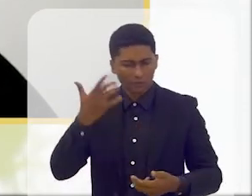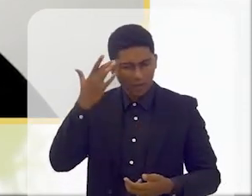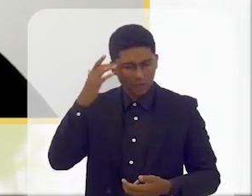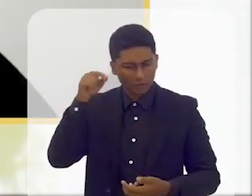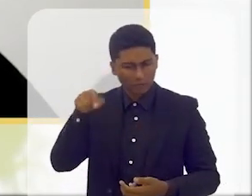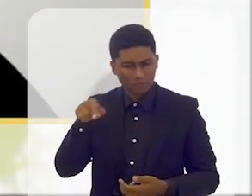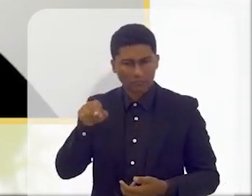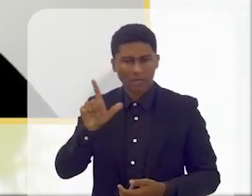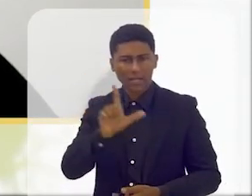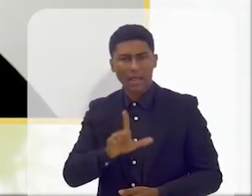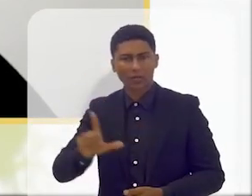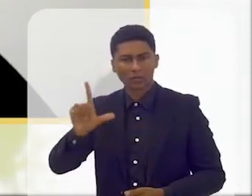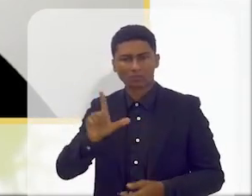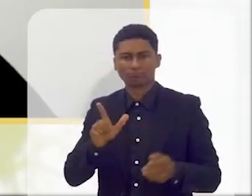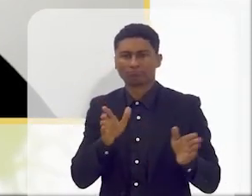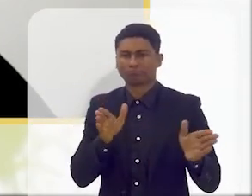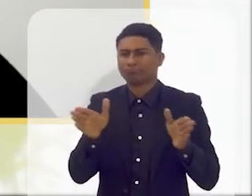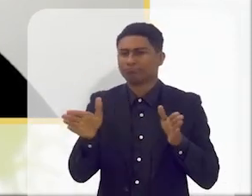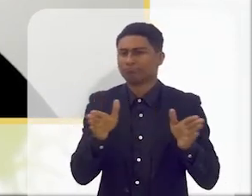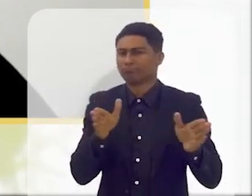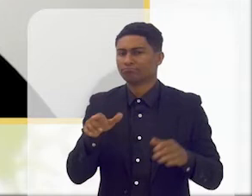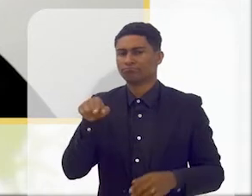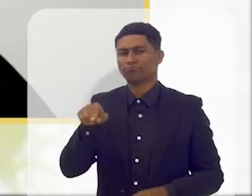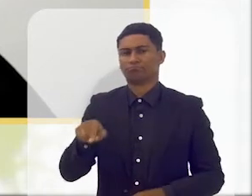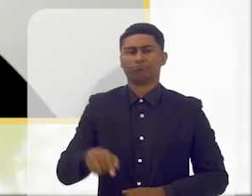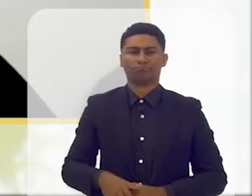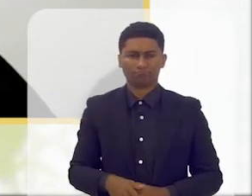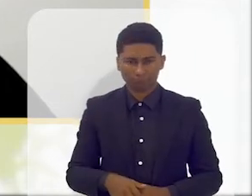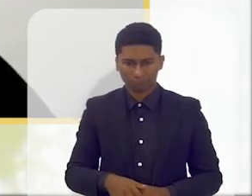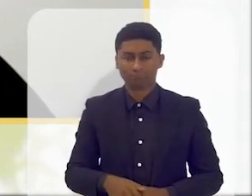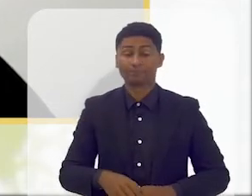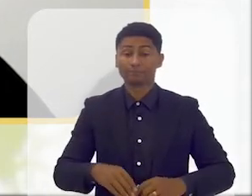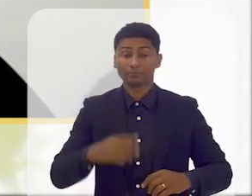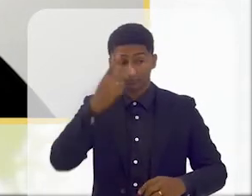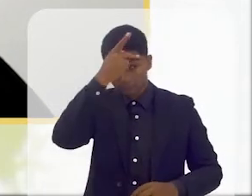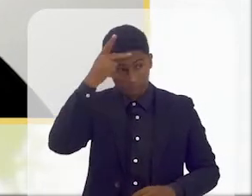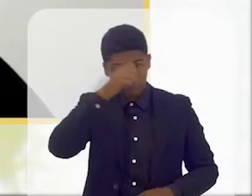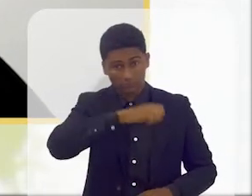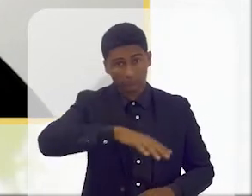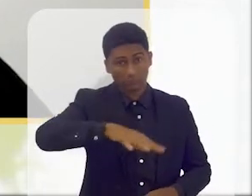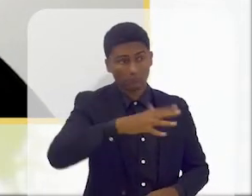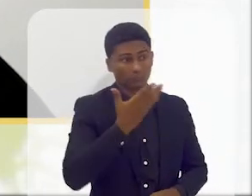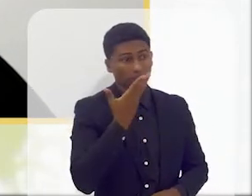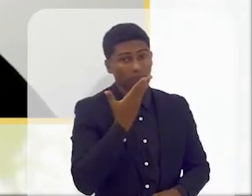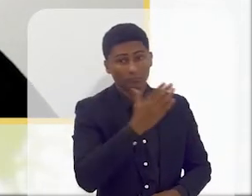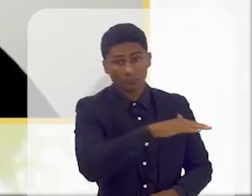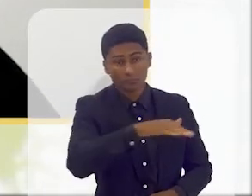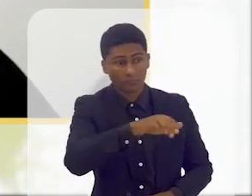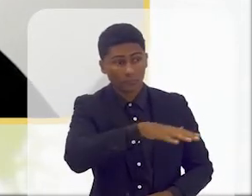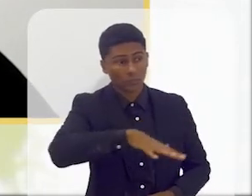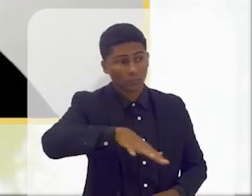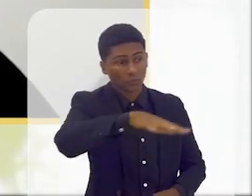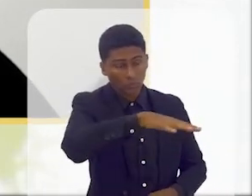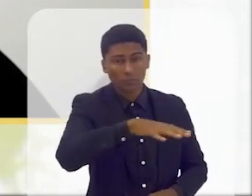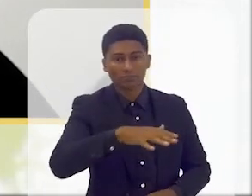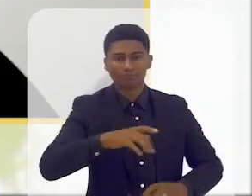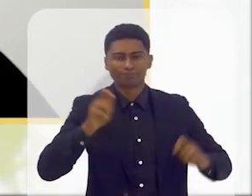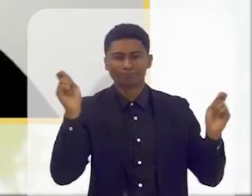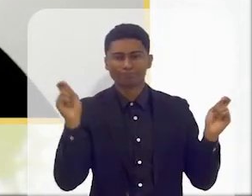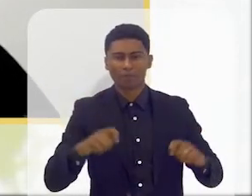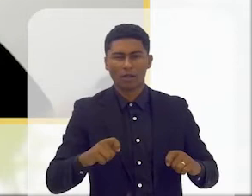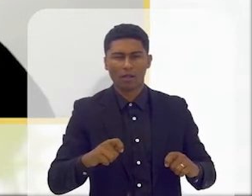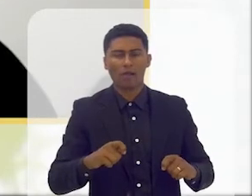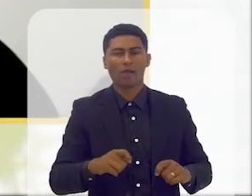a literatura acessível, a literatura que consegue chegar a todas as crianças, mas num só formato.